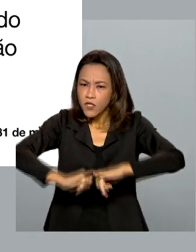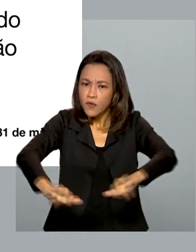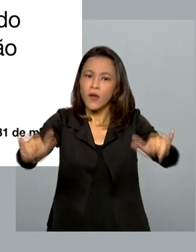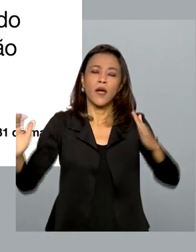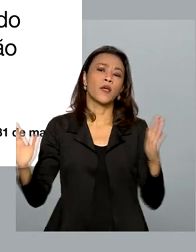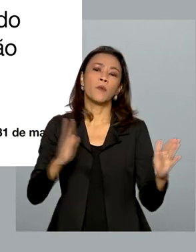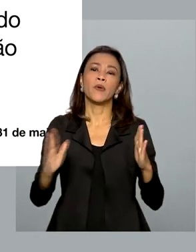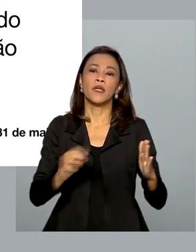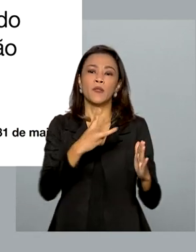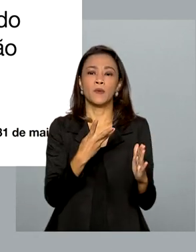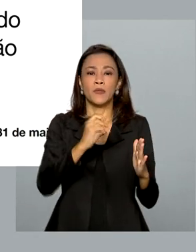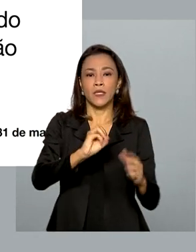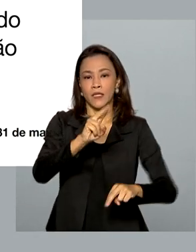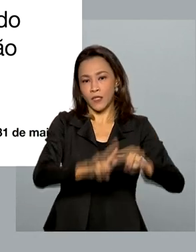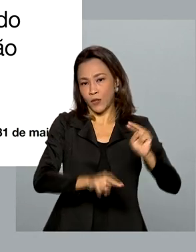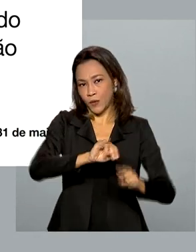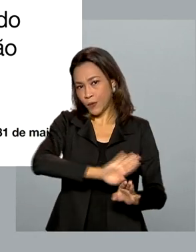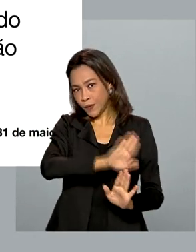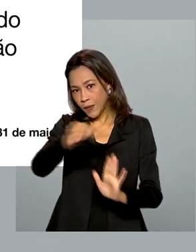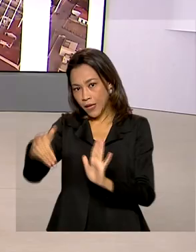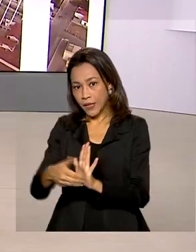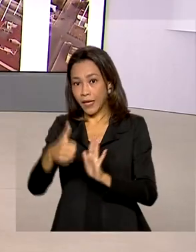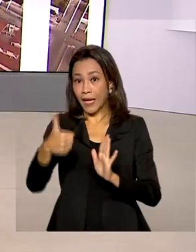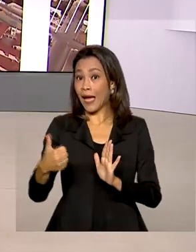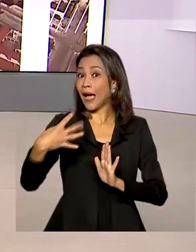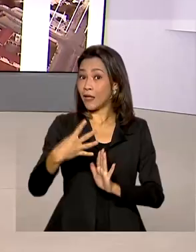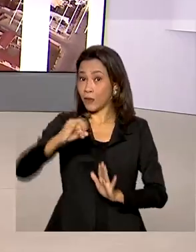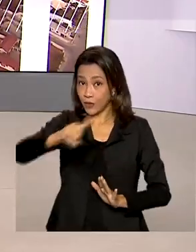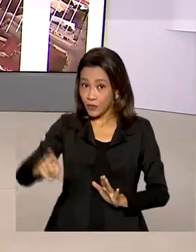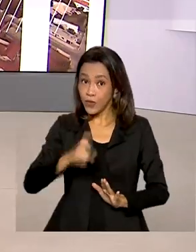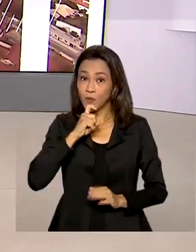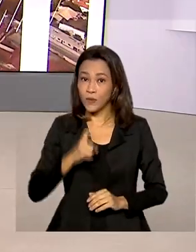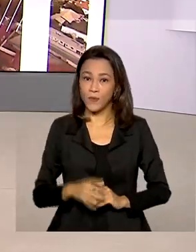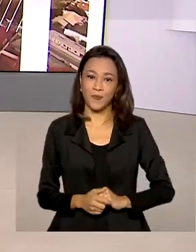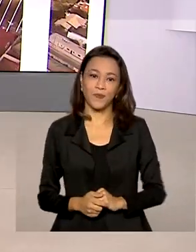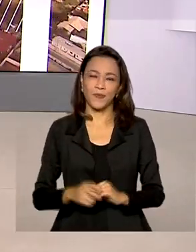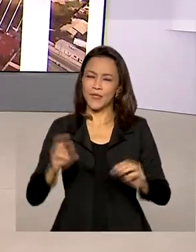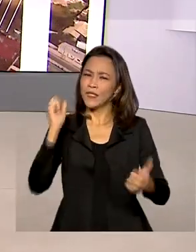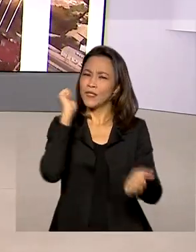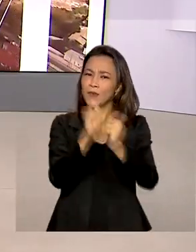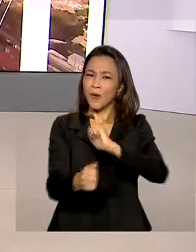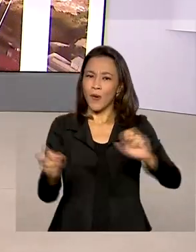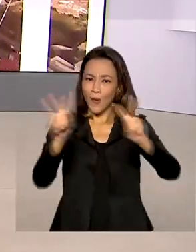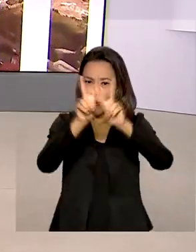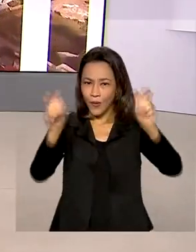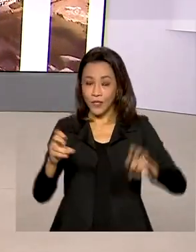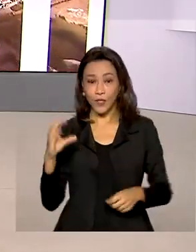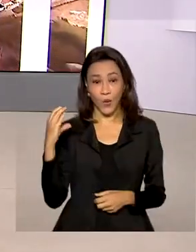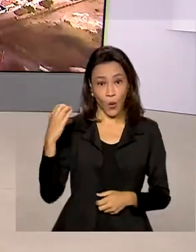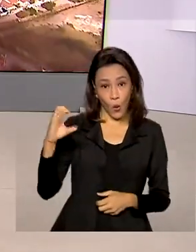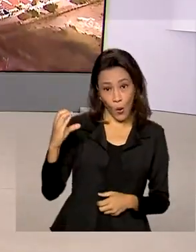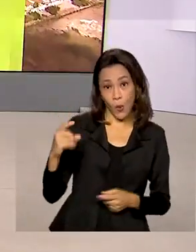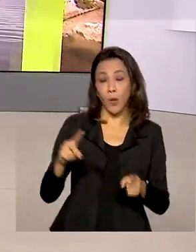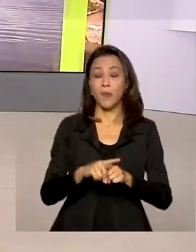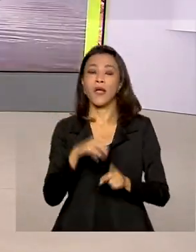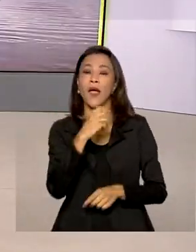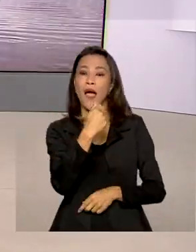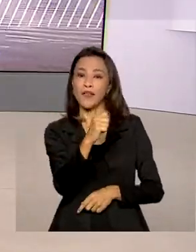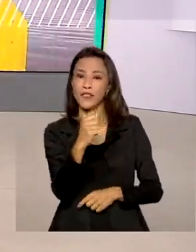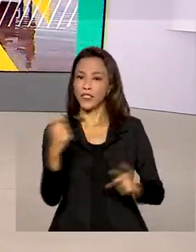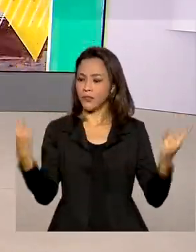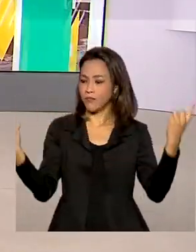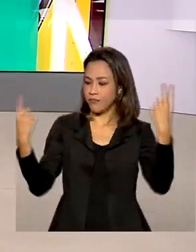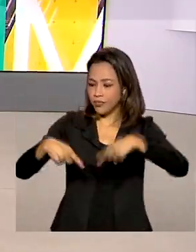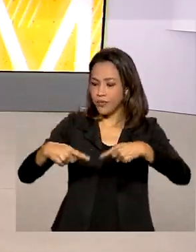de 30 de junho a 14 de julho. Esporte agora, após Colômbia e Argentina comunicarem que não terão